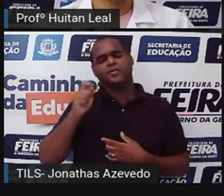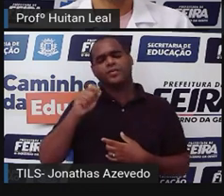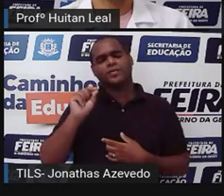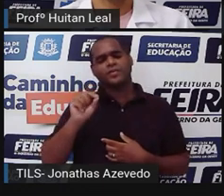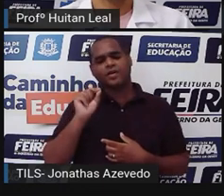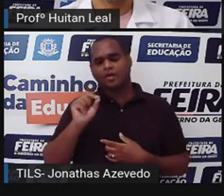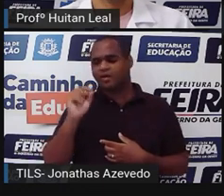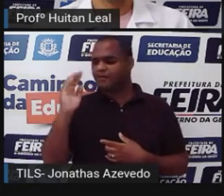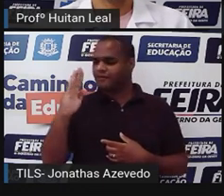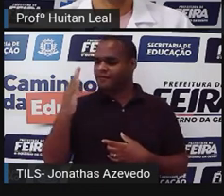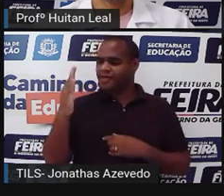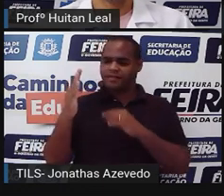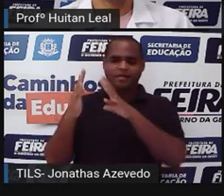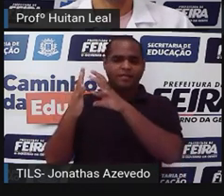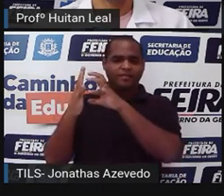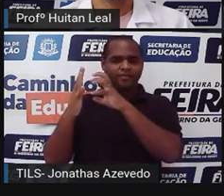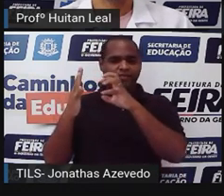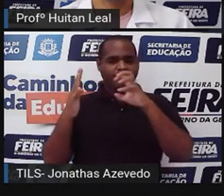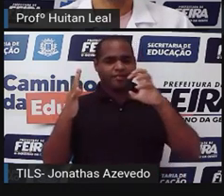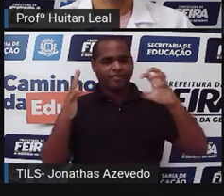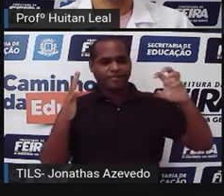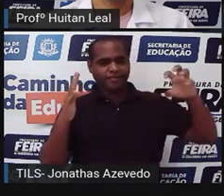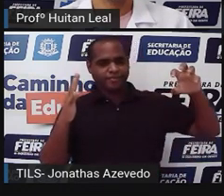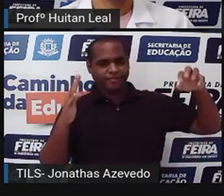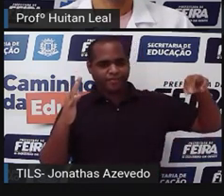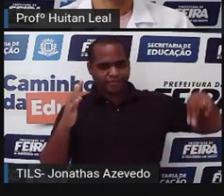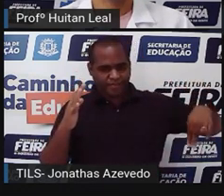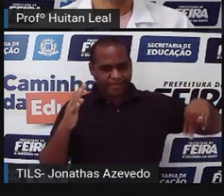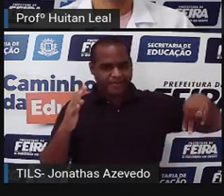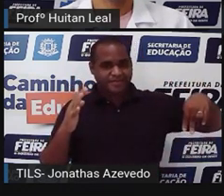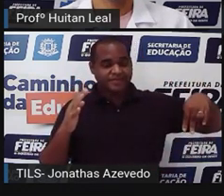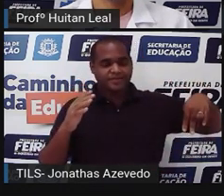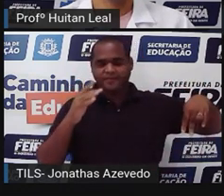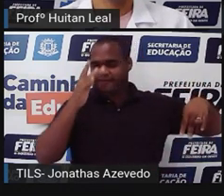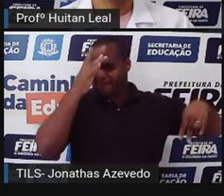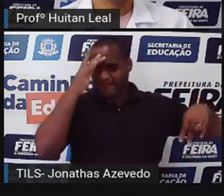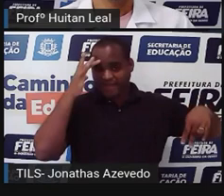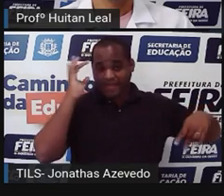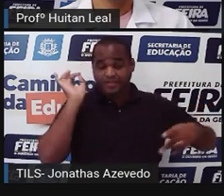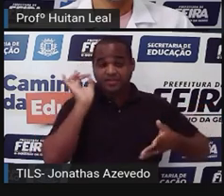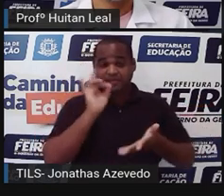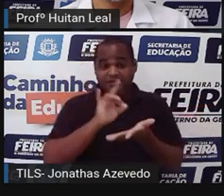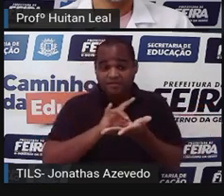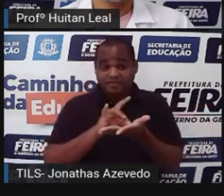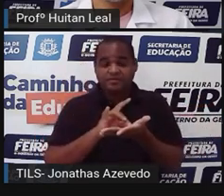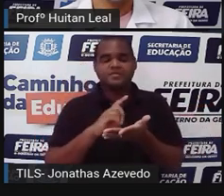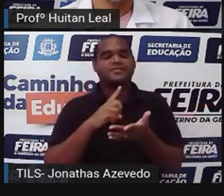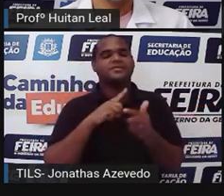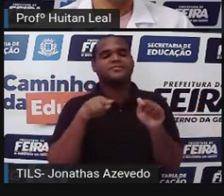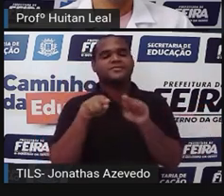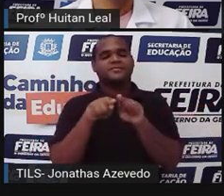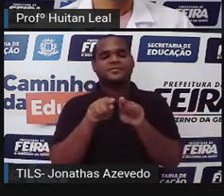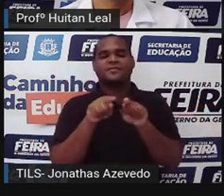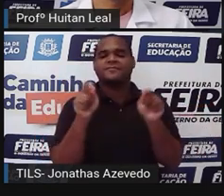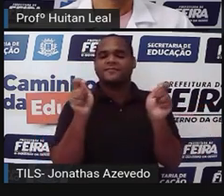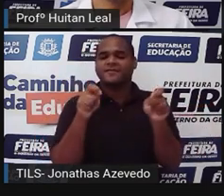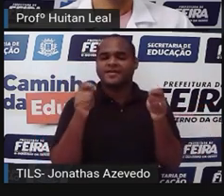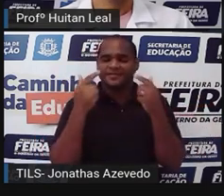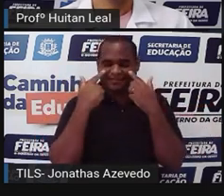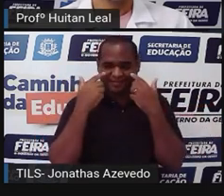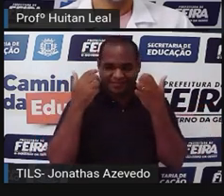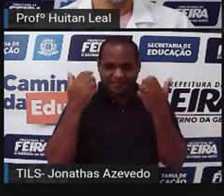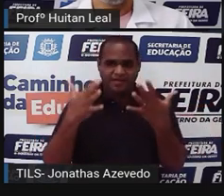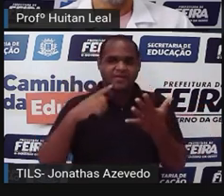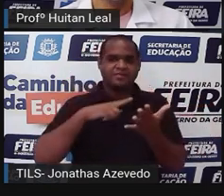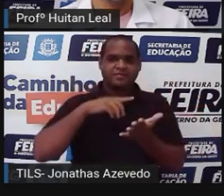o reflexo sai do espelho, se torna uma pessoa humana, e podemos ver também, já